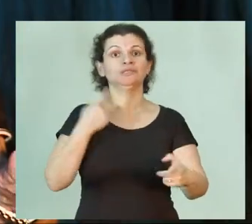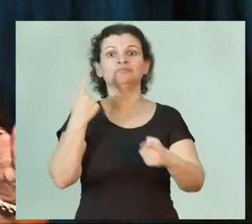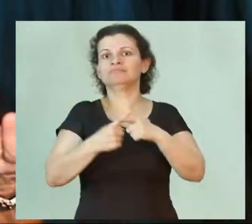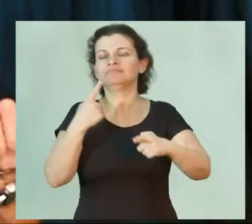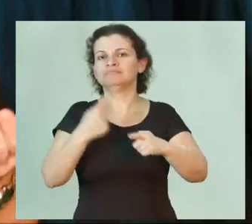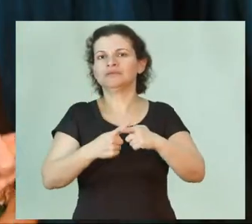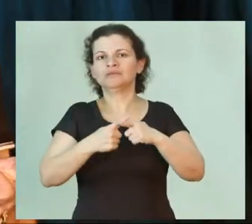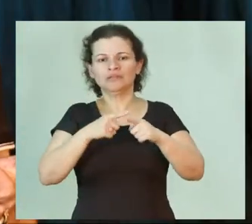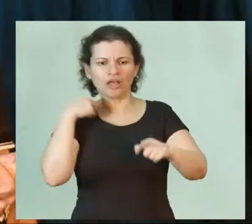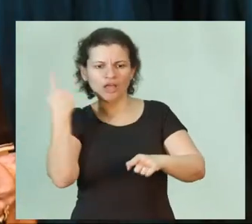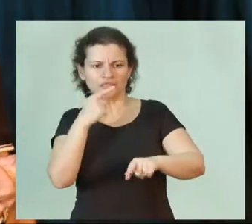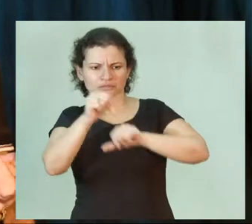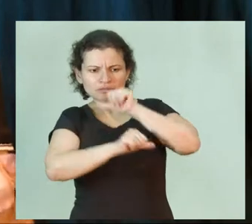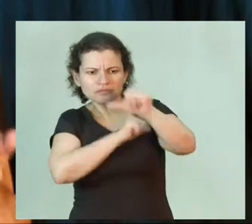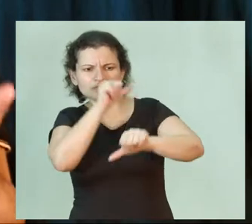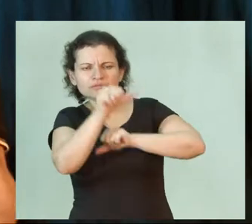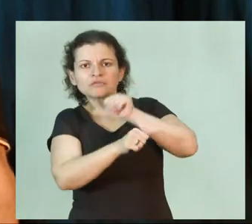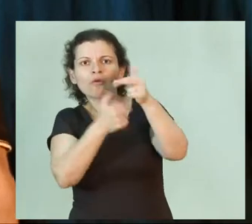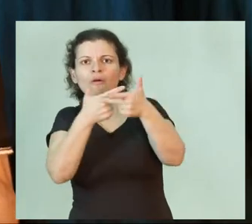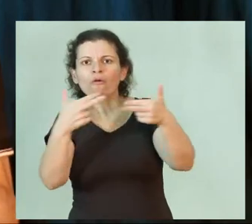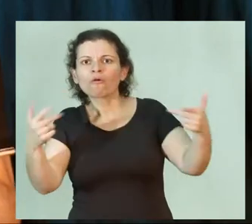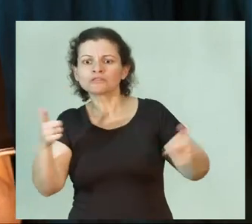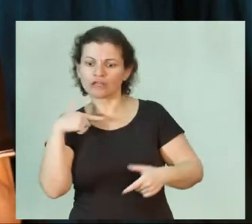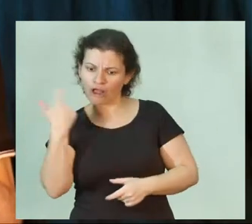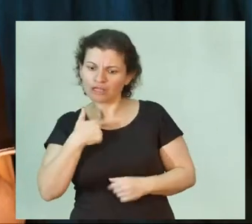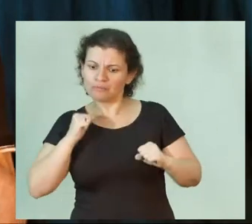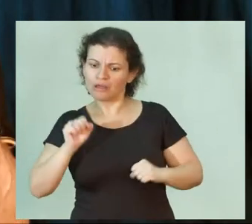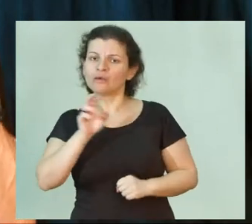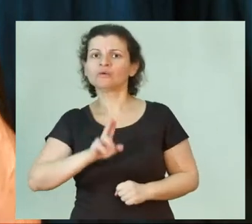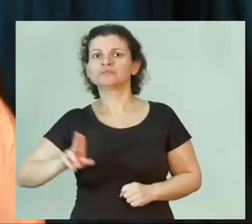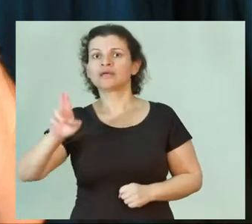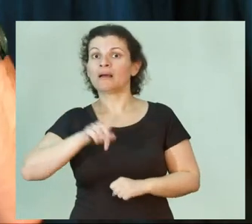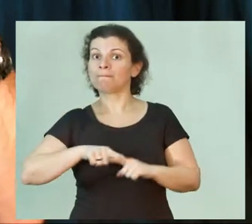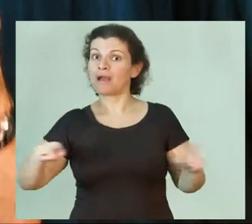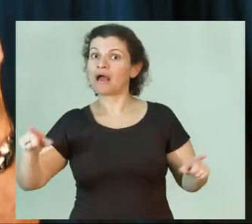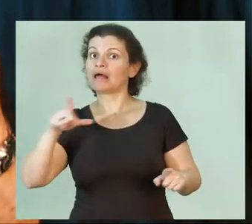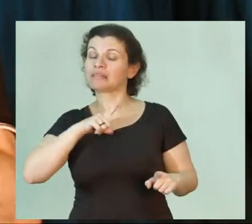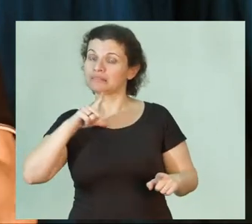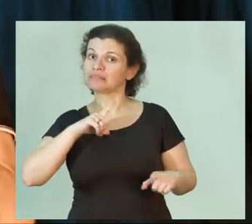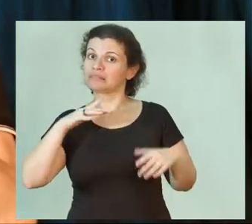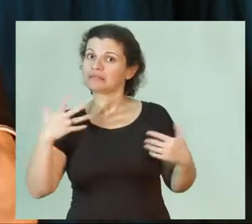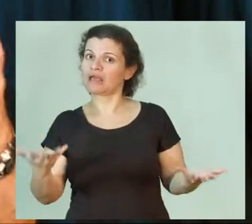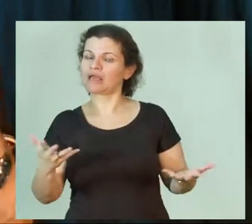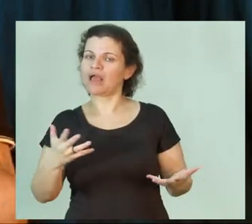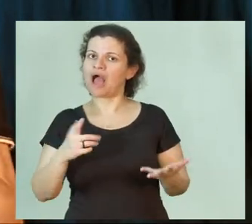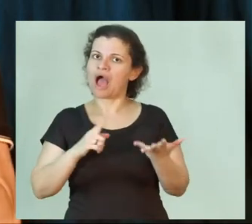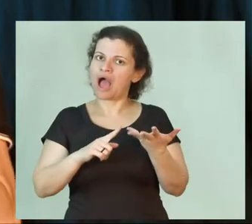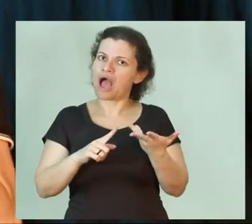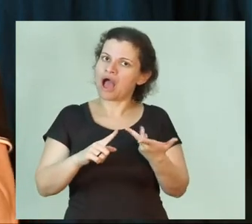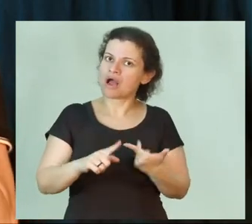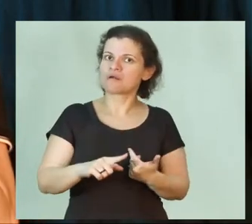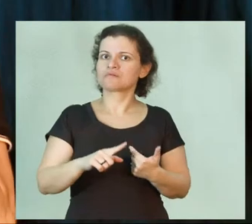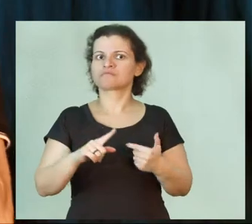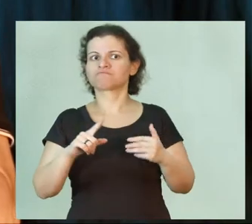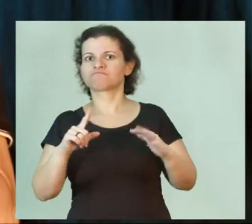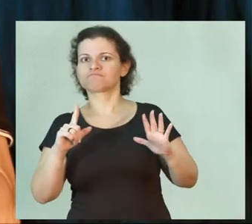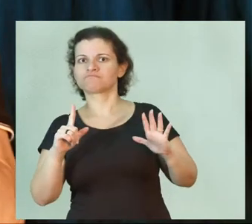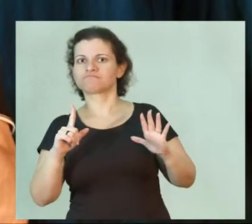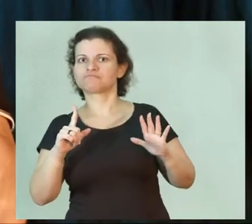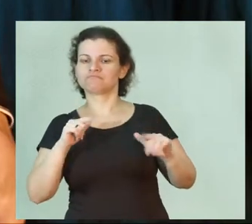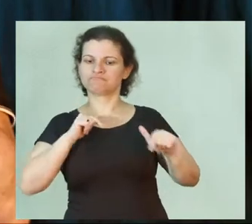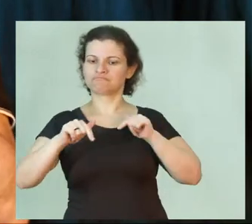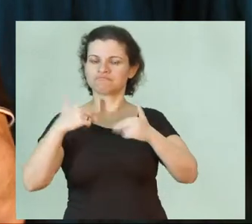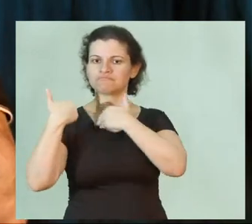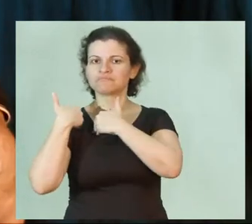que, transformando-os em alguma coisa que possamos usar, nós tenhamos, enfim, certas funções